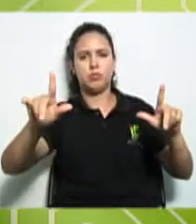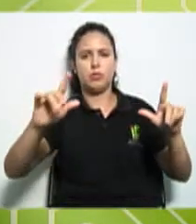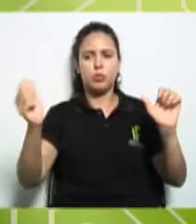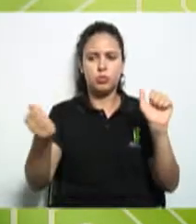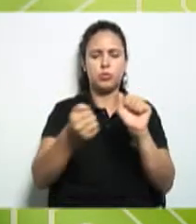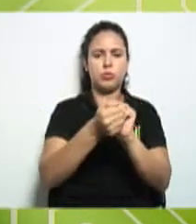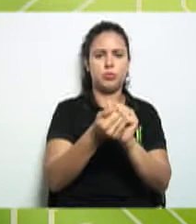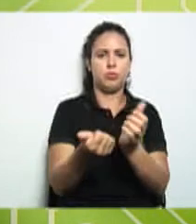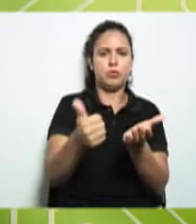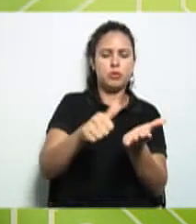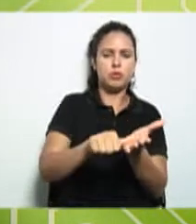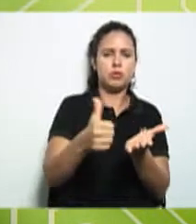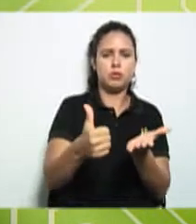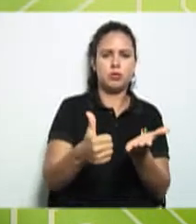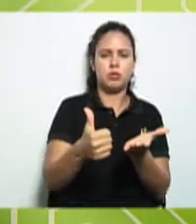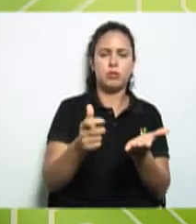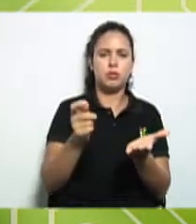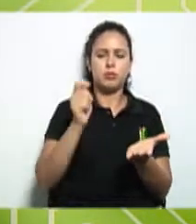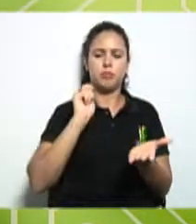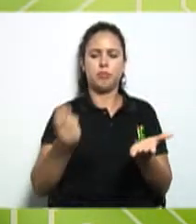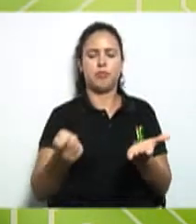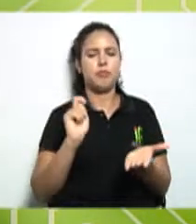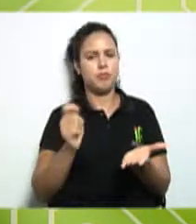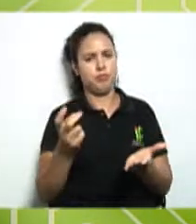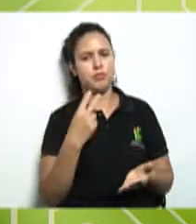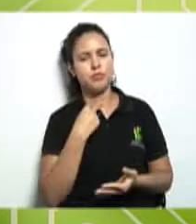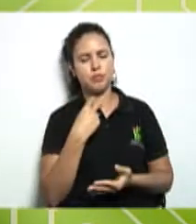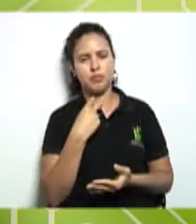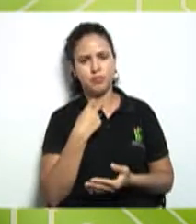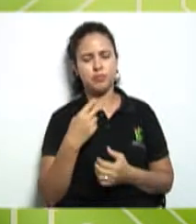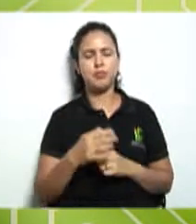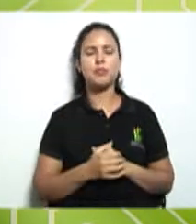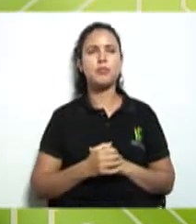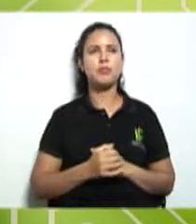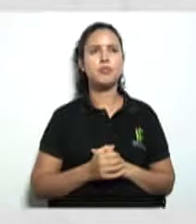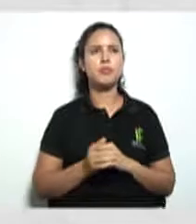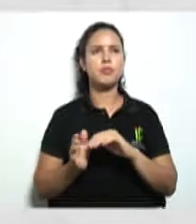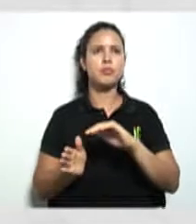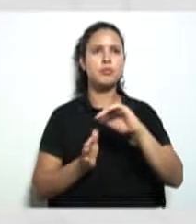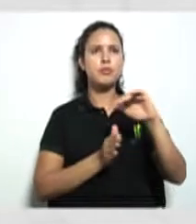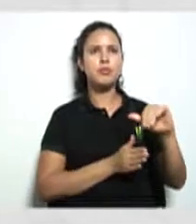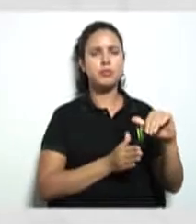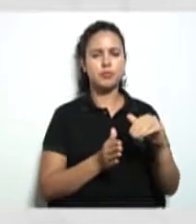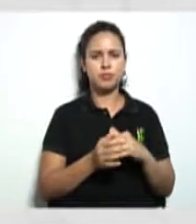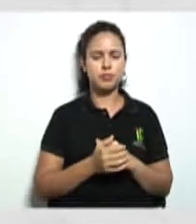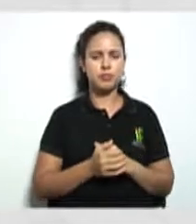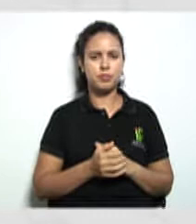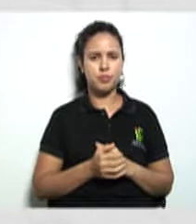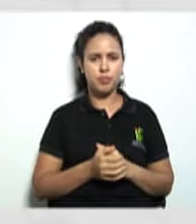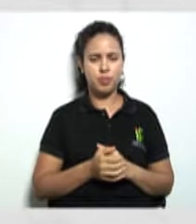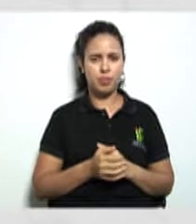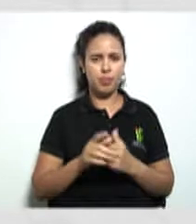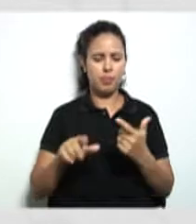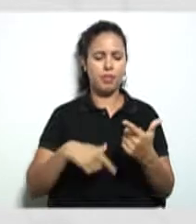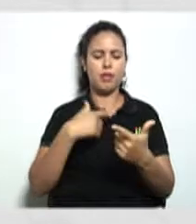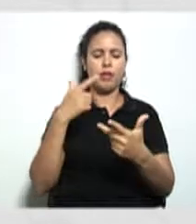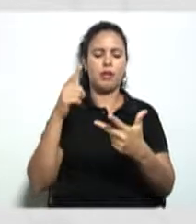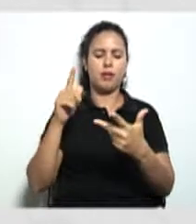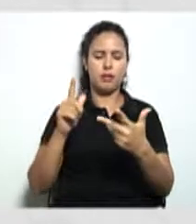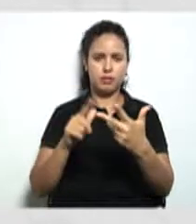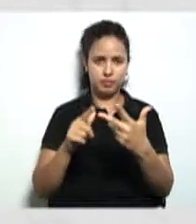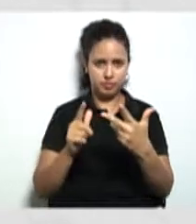parte dessa cooperativa. Então, vamos continuar aqui. Agora, vamos para o terceiro passo.